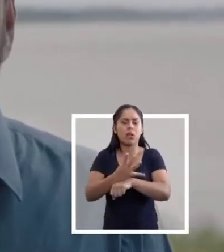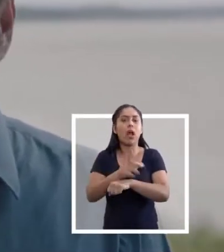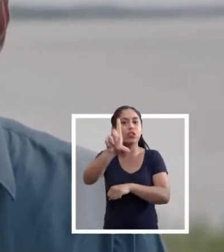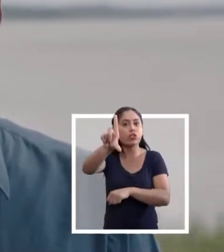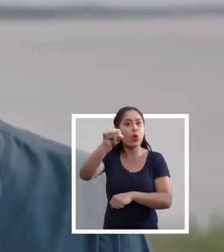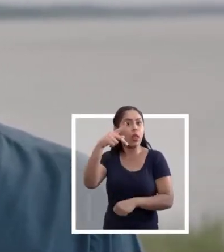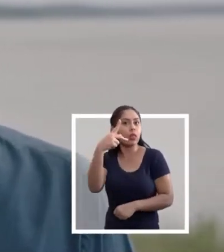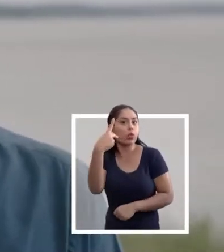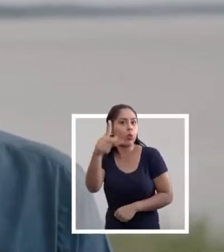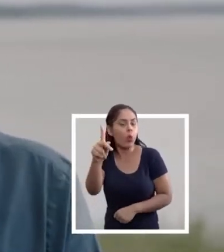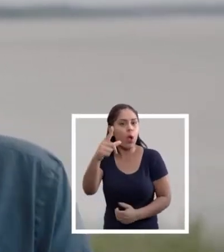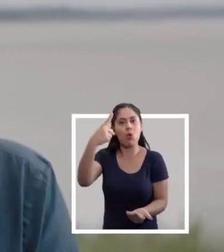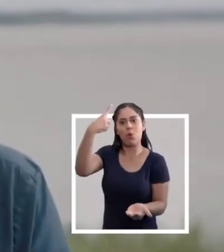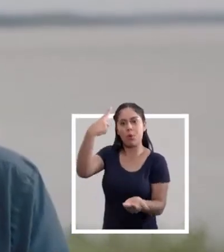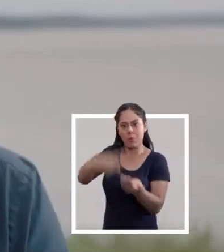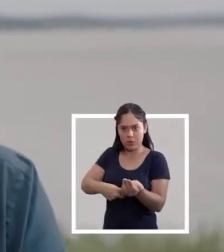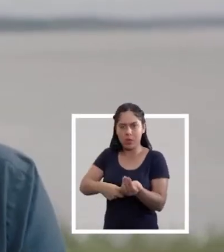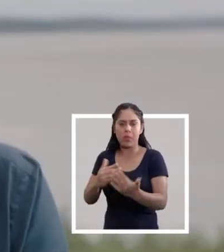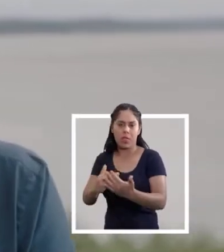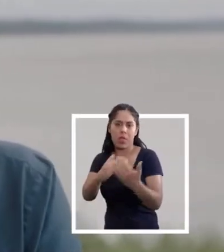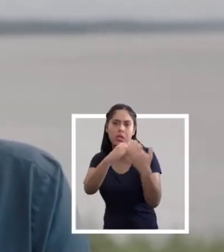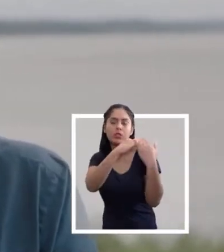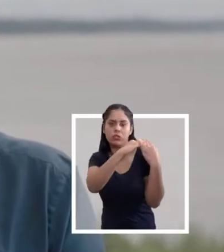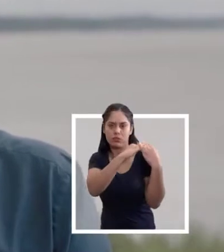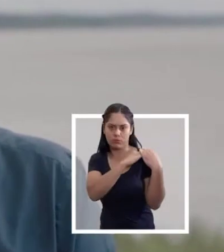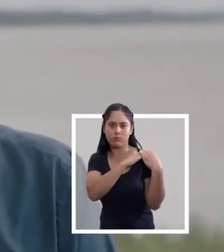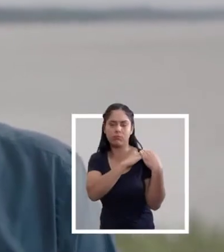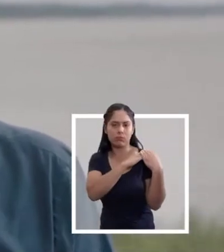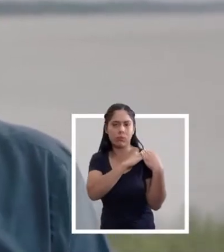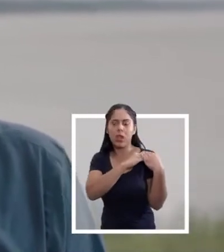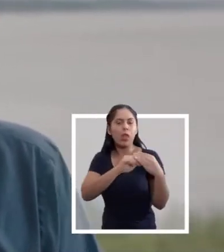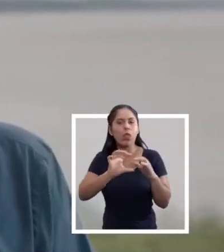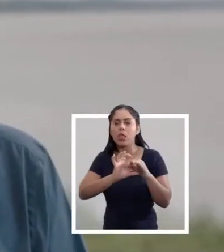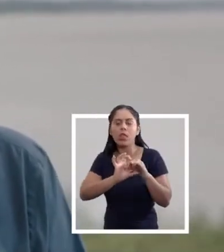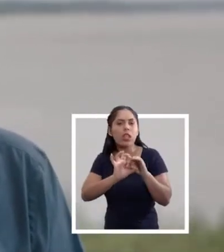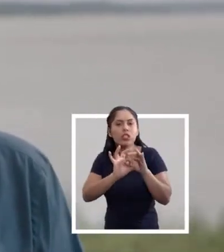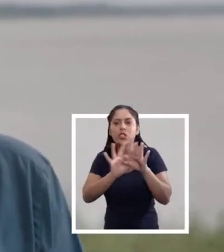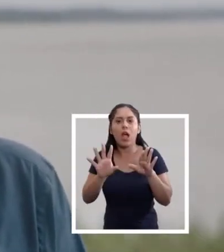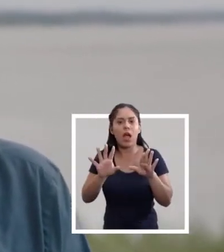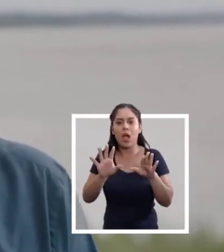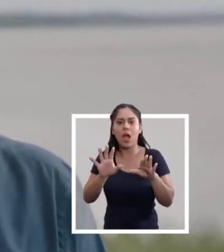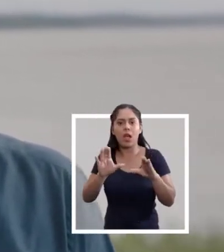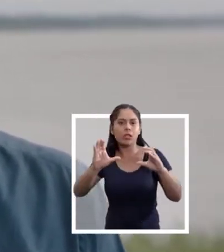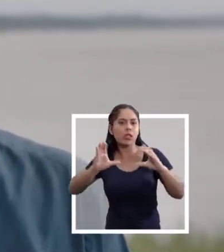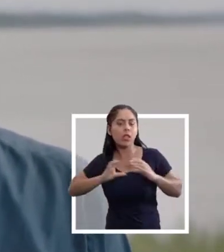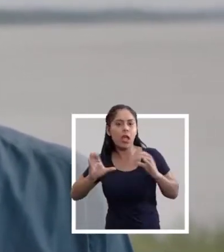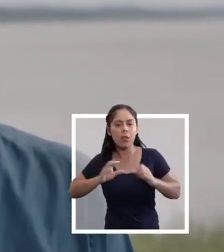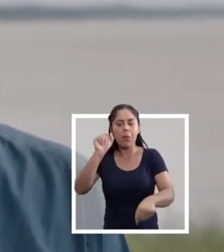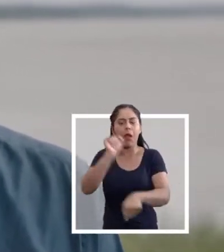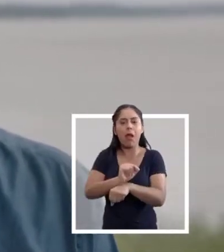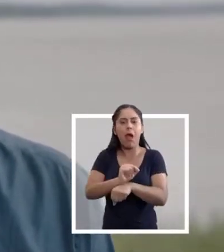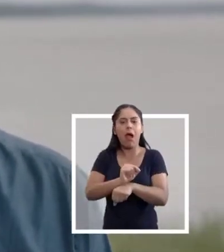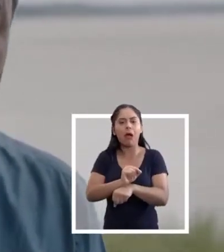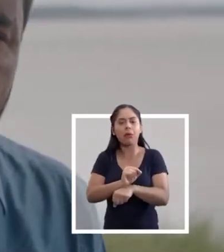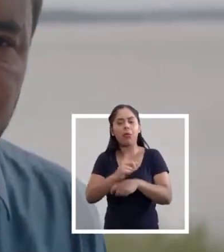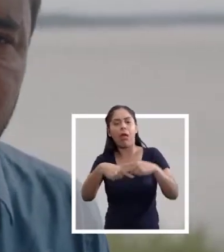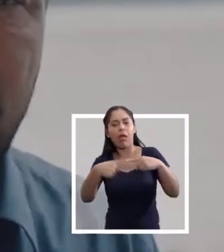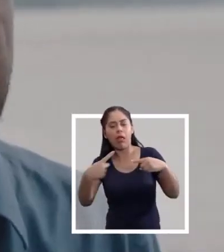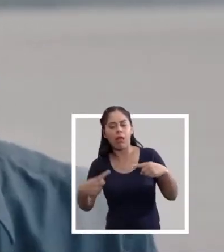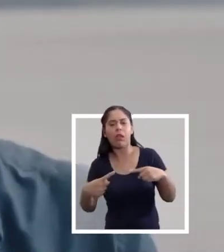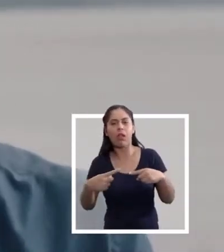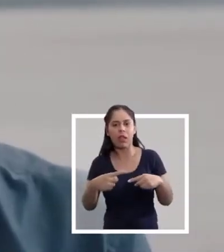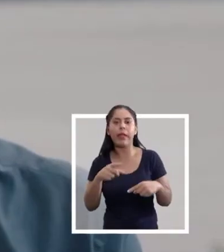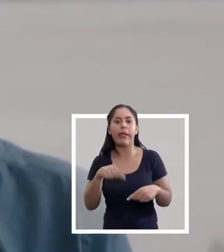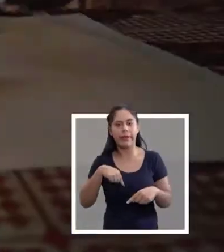A escolha é sua. O compromisso e a responsabilidade de não deixar a nossa cidade parada no tempo de